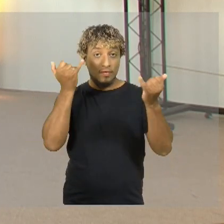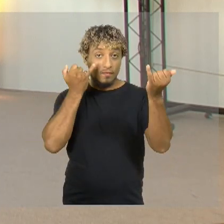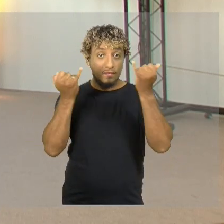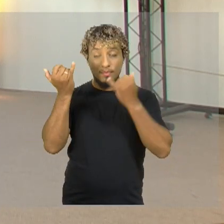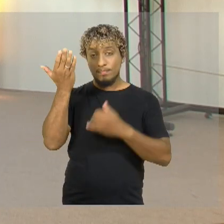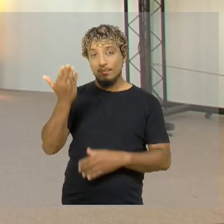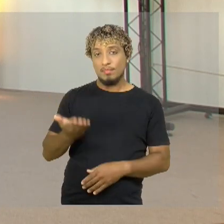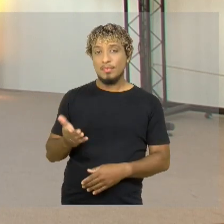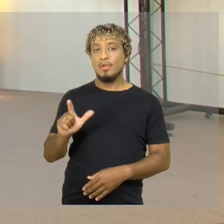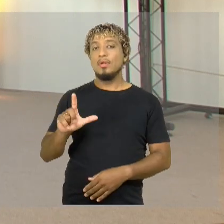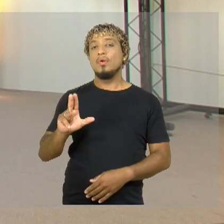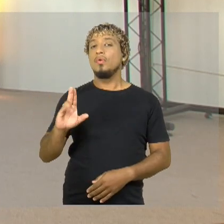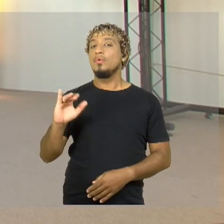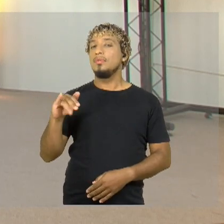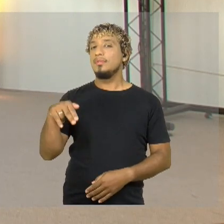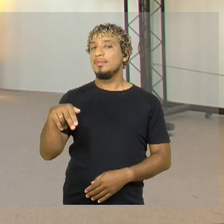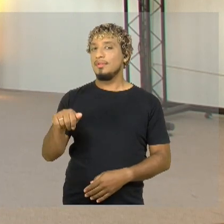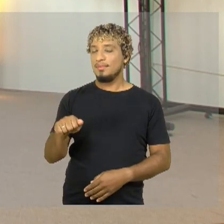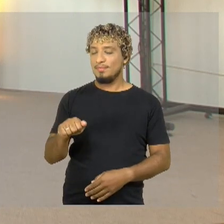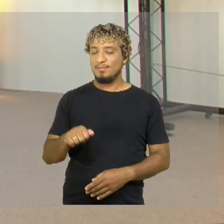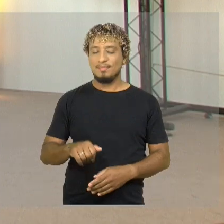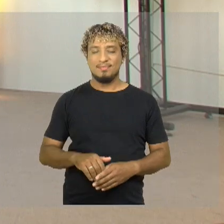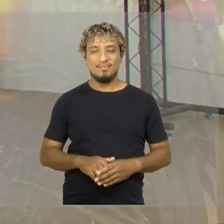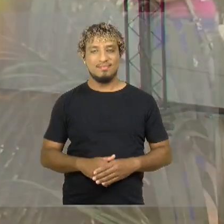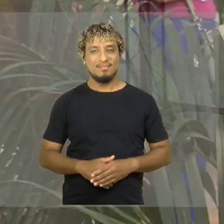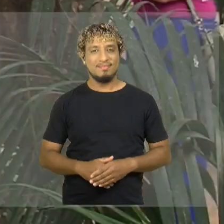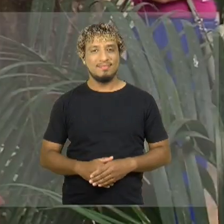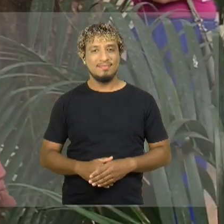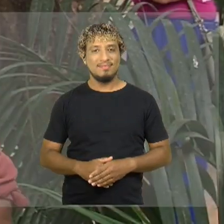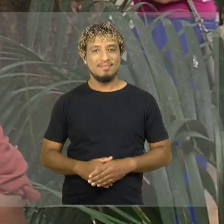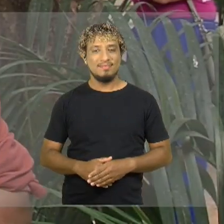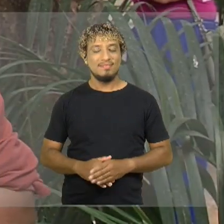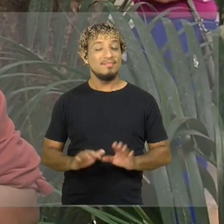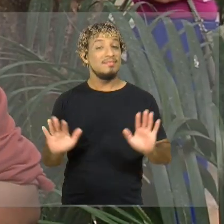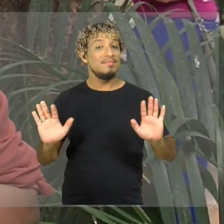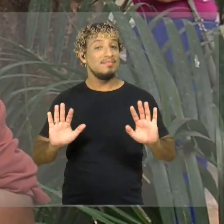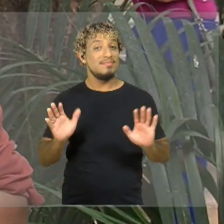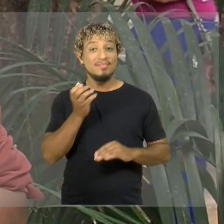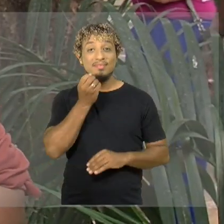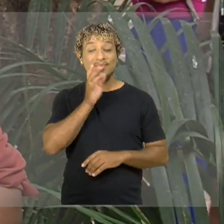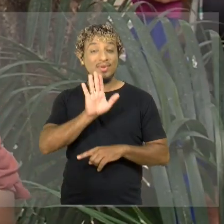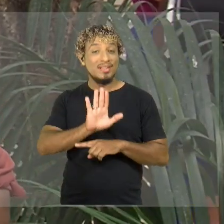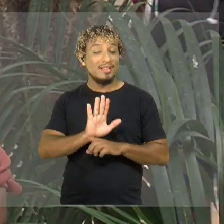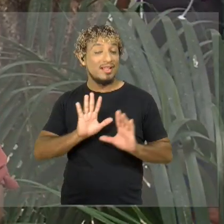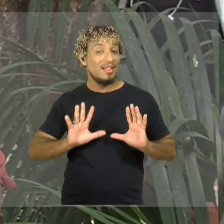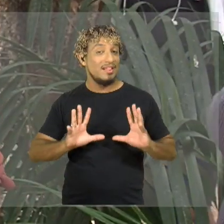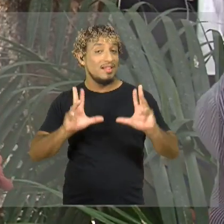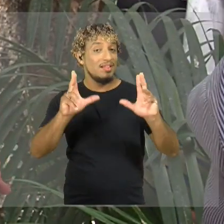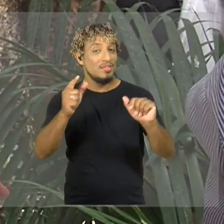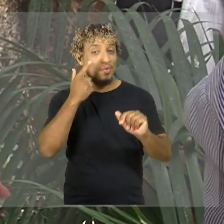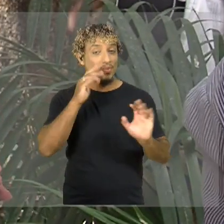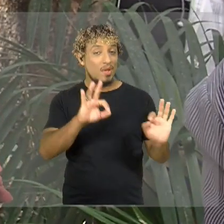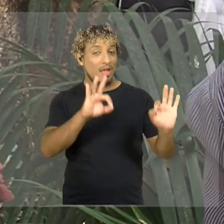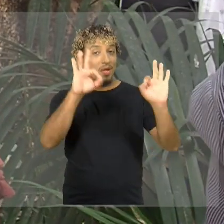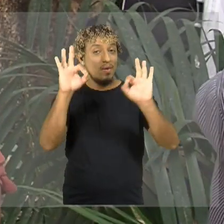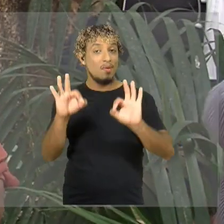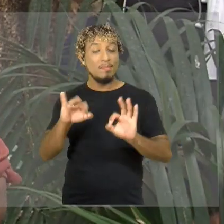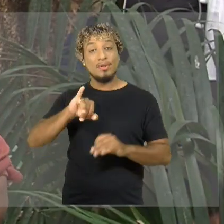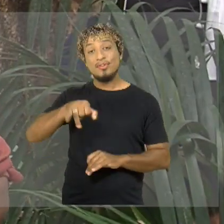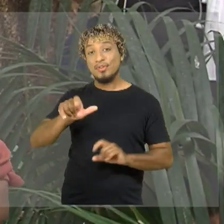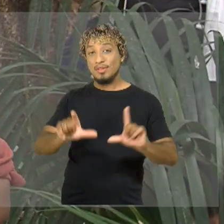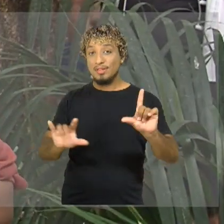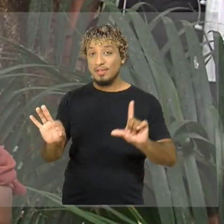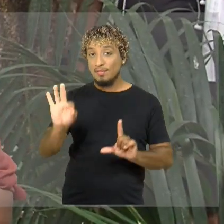repórter Luciana Rodrigues. Boa tarde, Luciana. Olá, boa tarde a todos que acompanham o JTV UFMA. Eu falo aqui